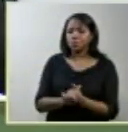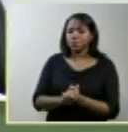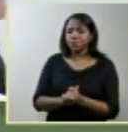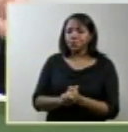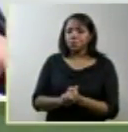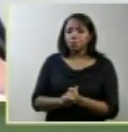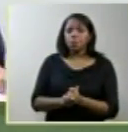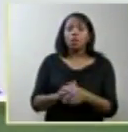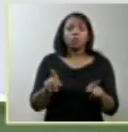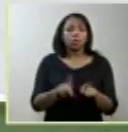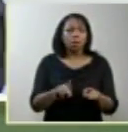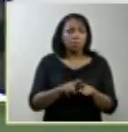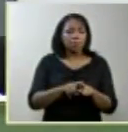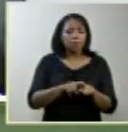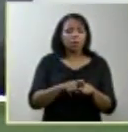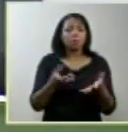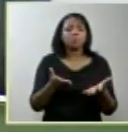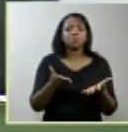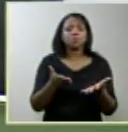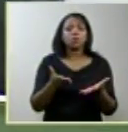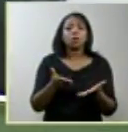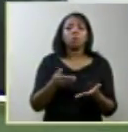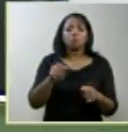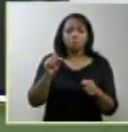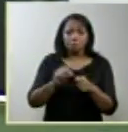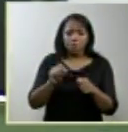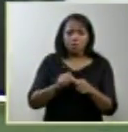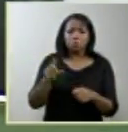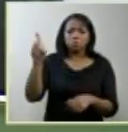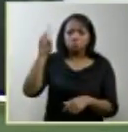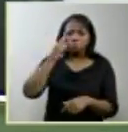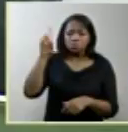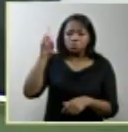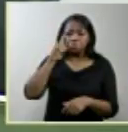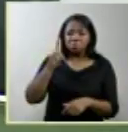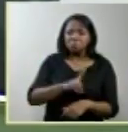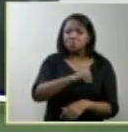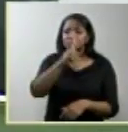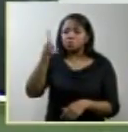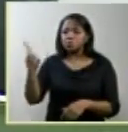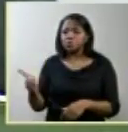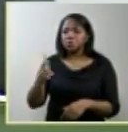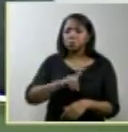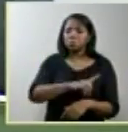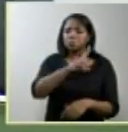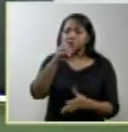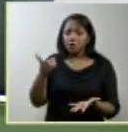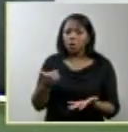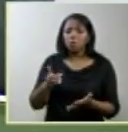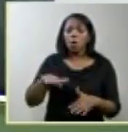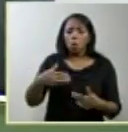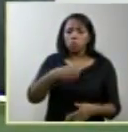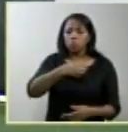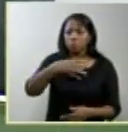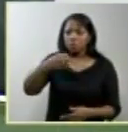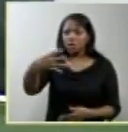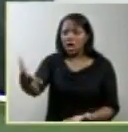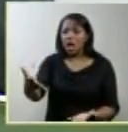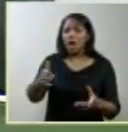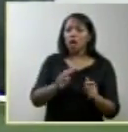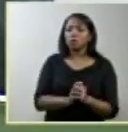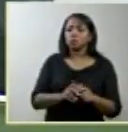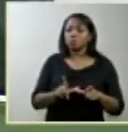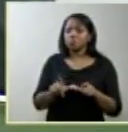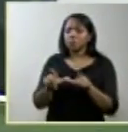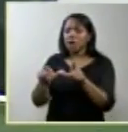TV Justiça é constatada no dia a dia quando viajo pelo Brasil para